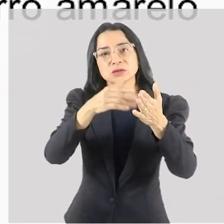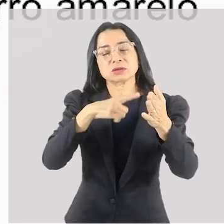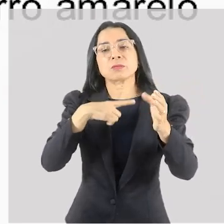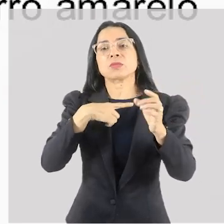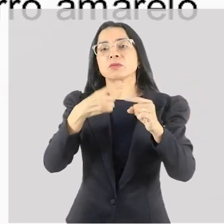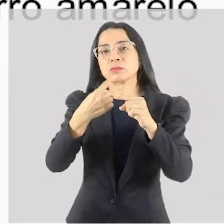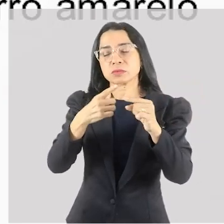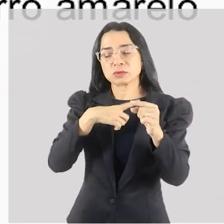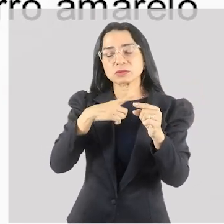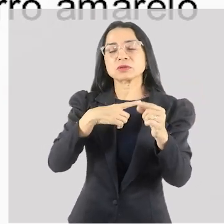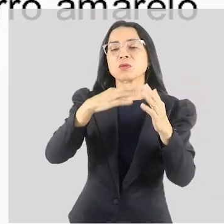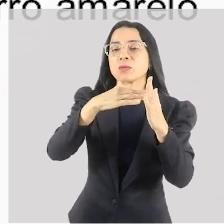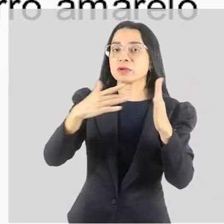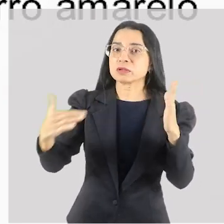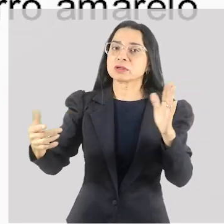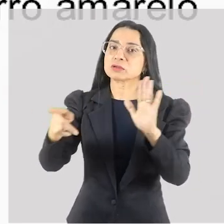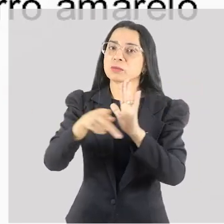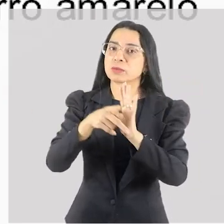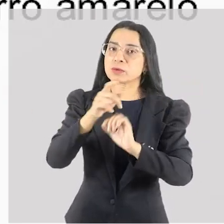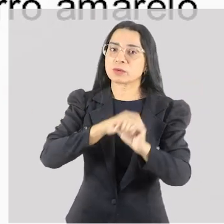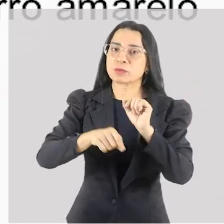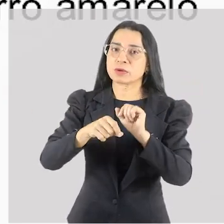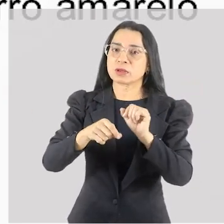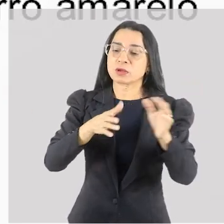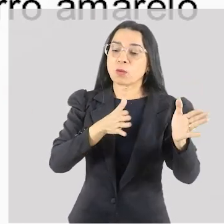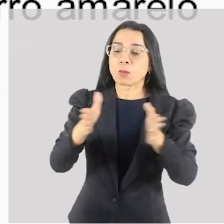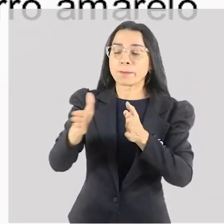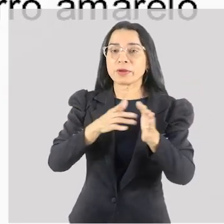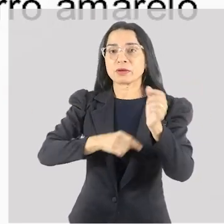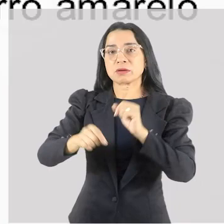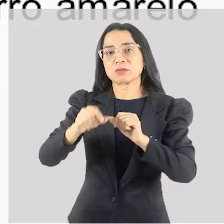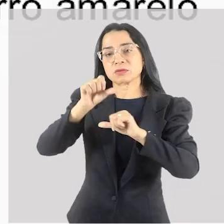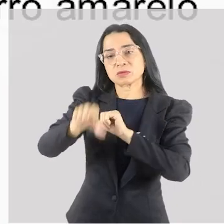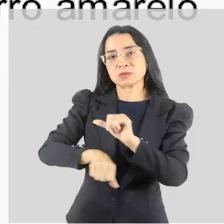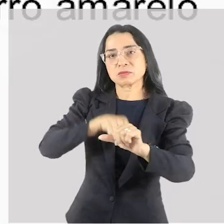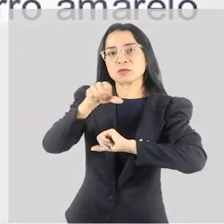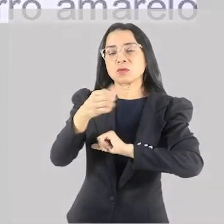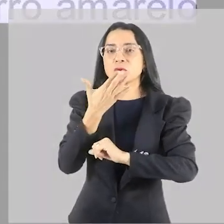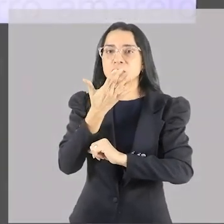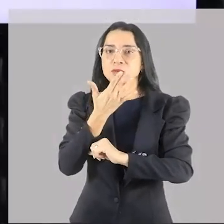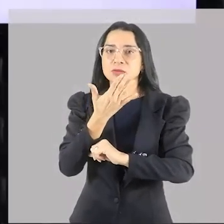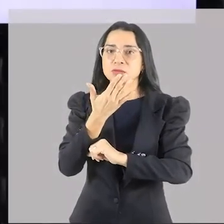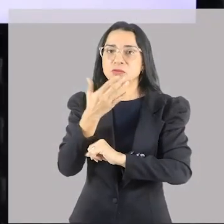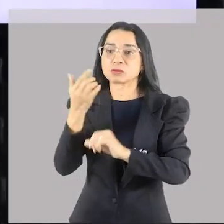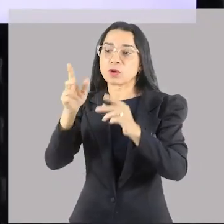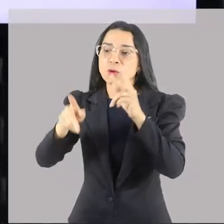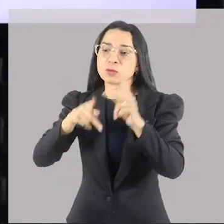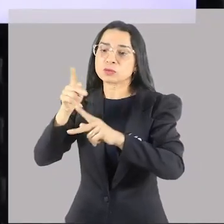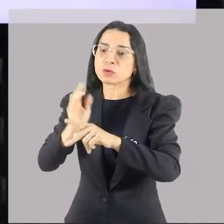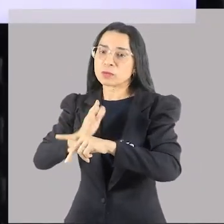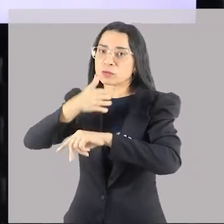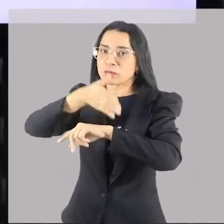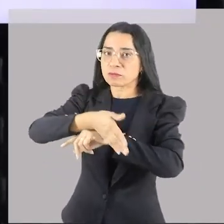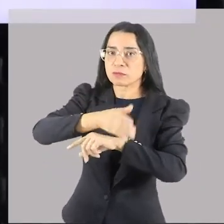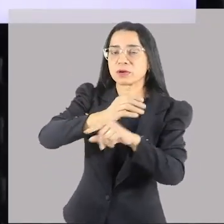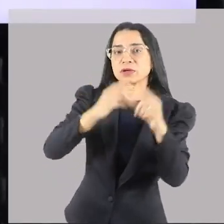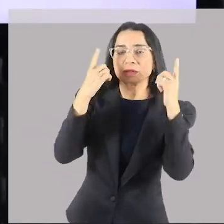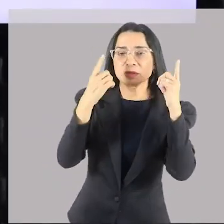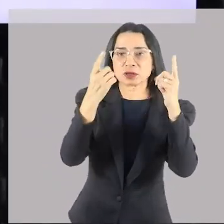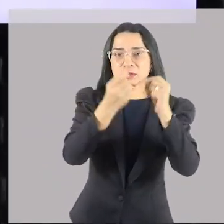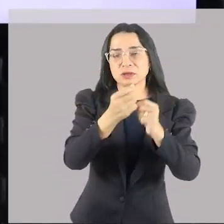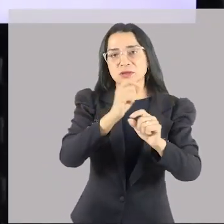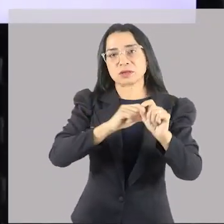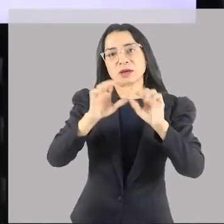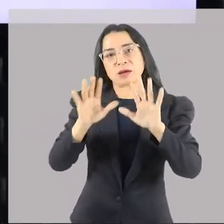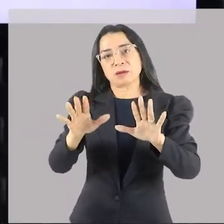específica. Um período da Grécia que ele virou colorido, quando os macedônios invadem a Grécia, que o período helenístico, mas é um curto período comparado